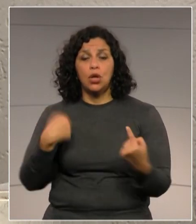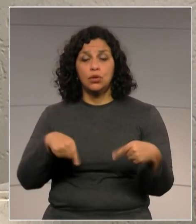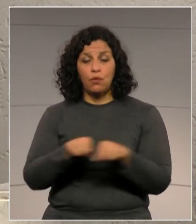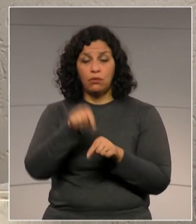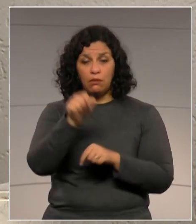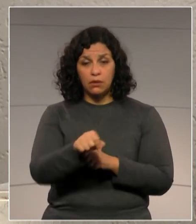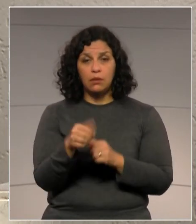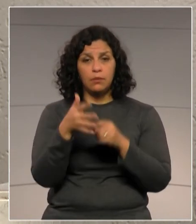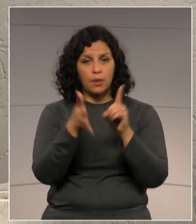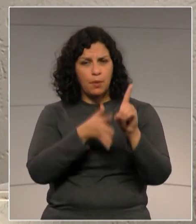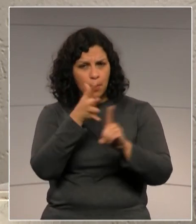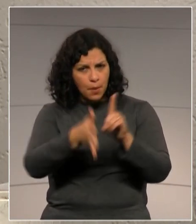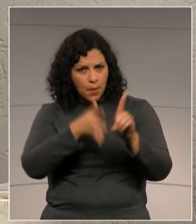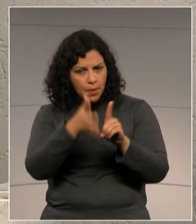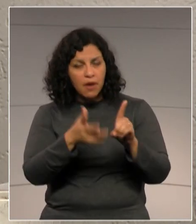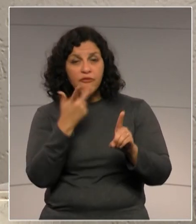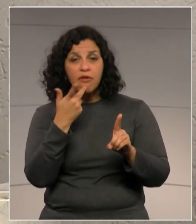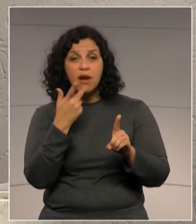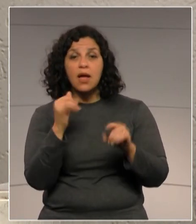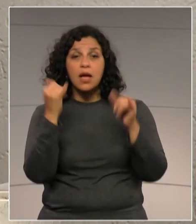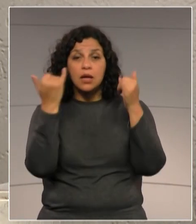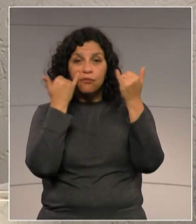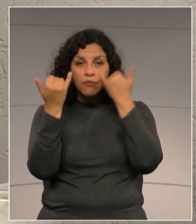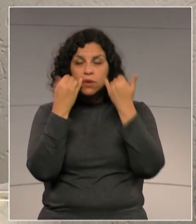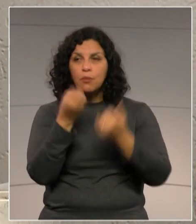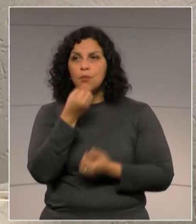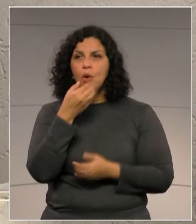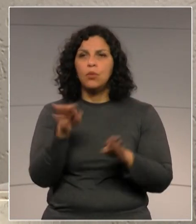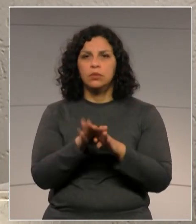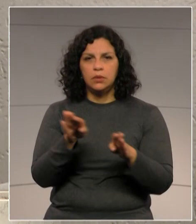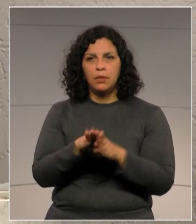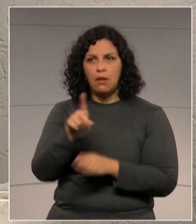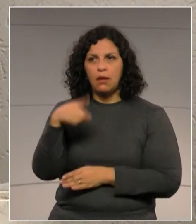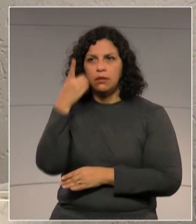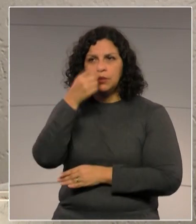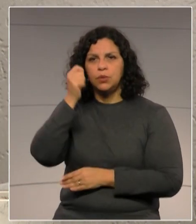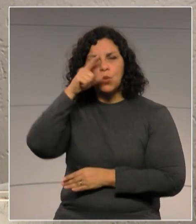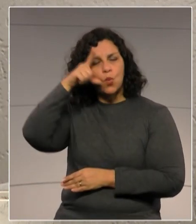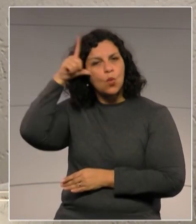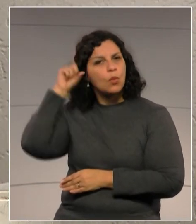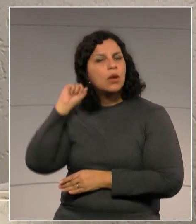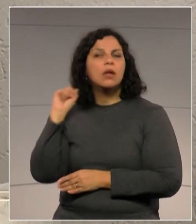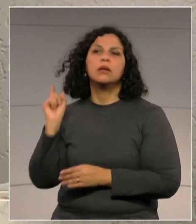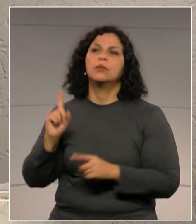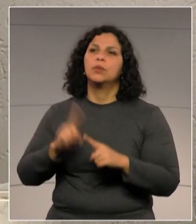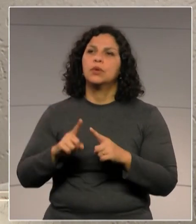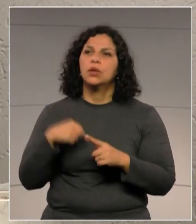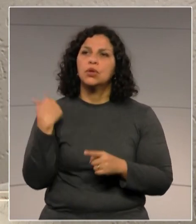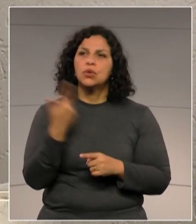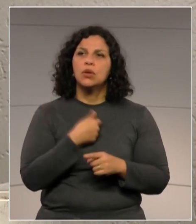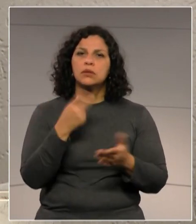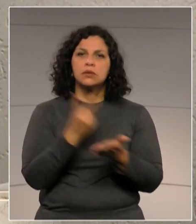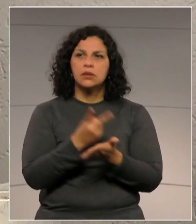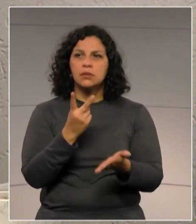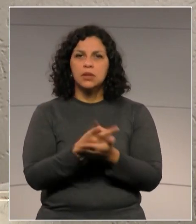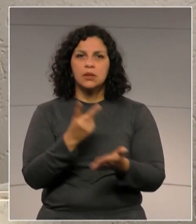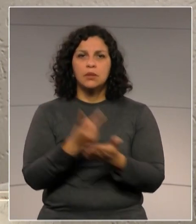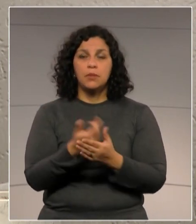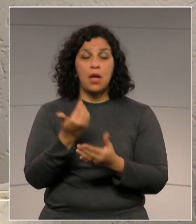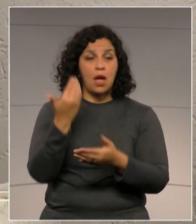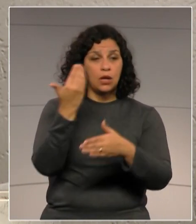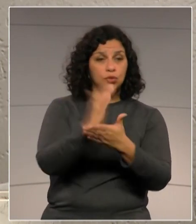possamos vir aqui para trazer boas notícias, não é, deputado Romanelli? Que não para de levar recursos para os